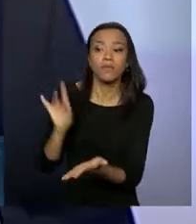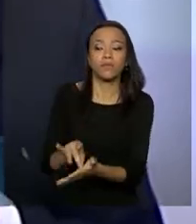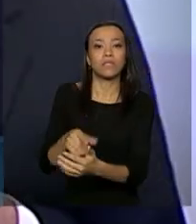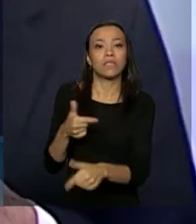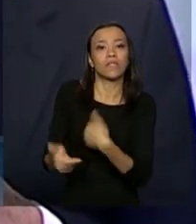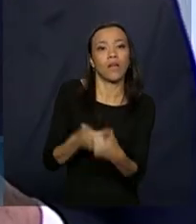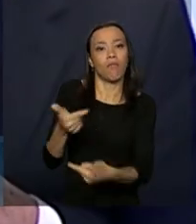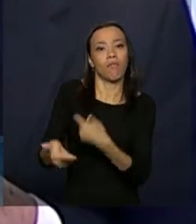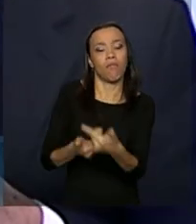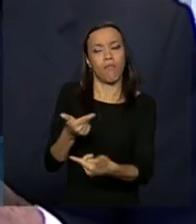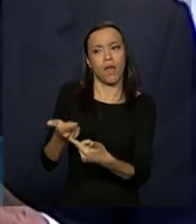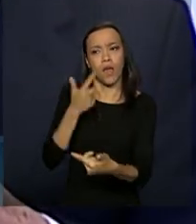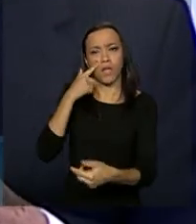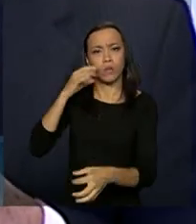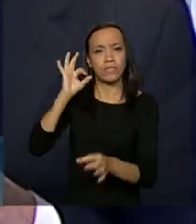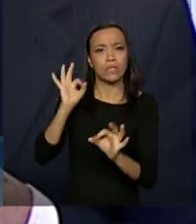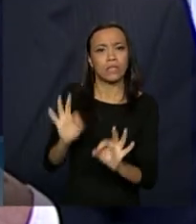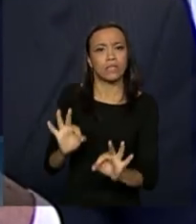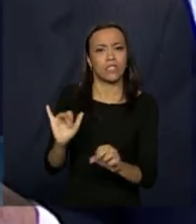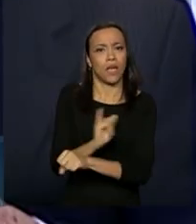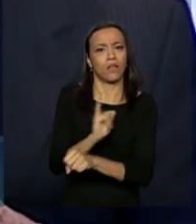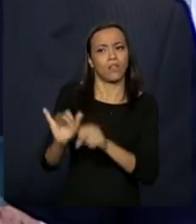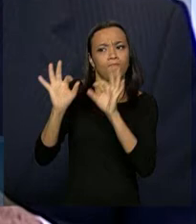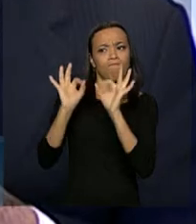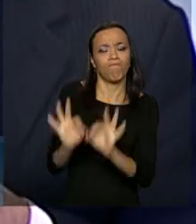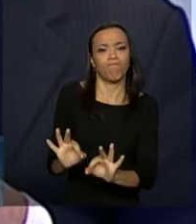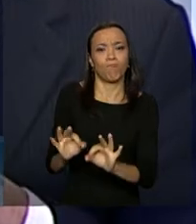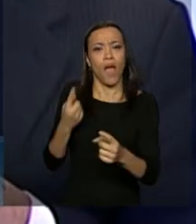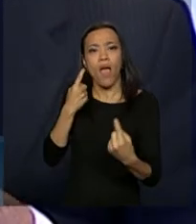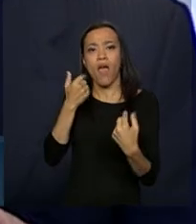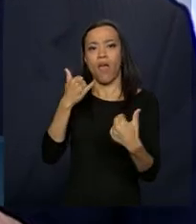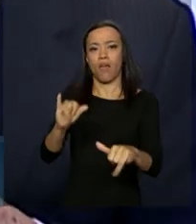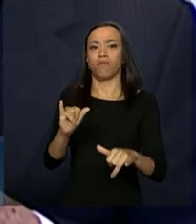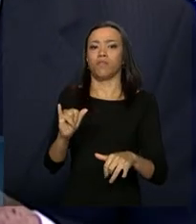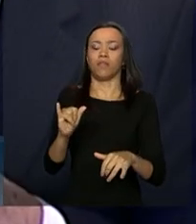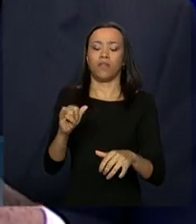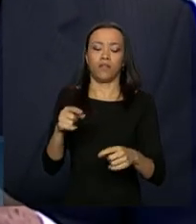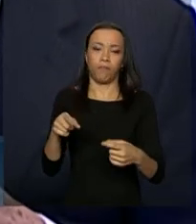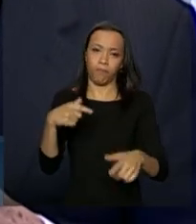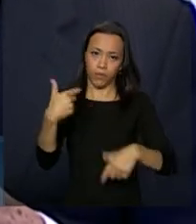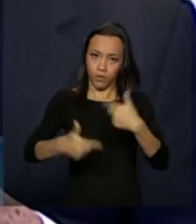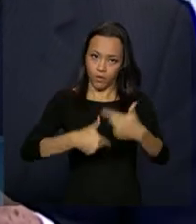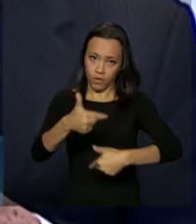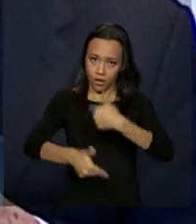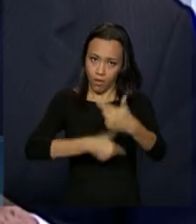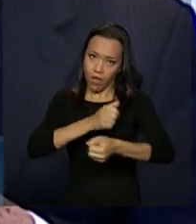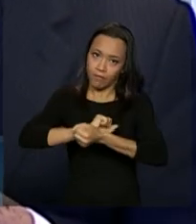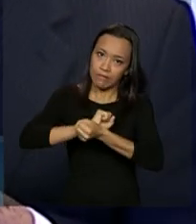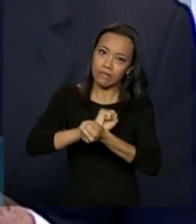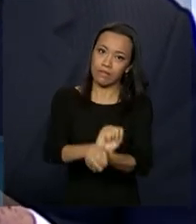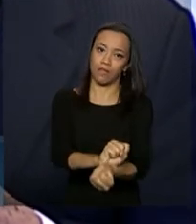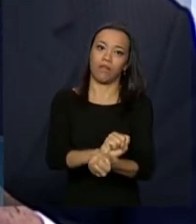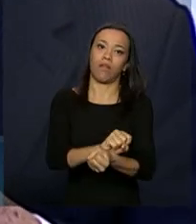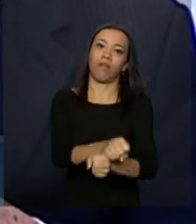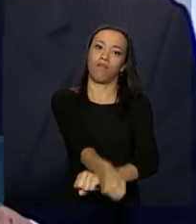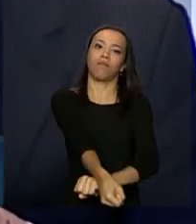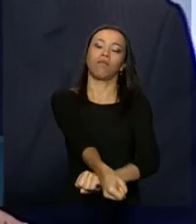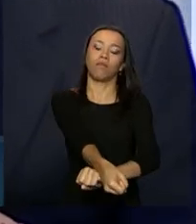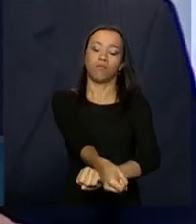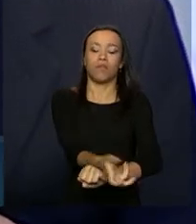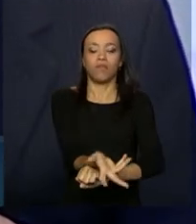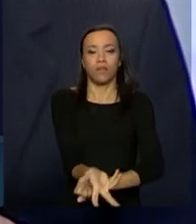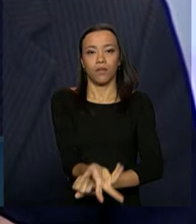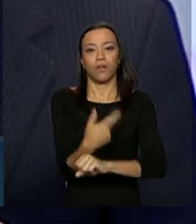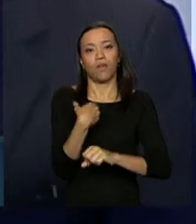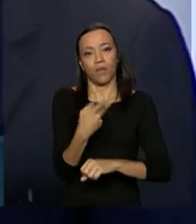fim de que o combate se efetive cada vez mais e cada vez melhor. Então, nós queremos aqui